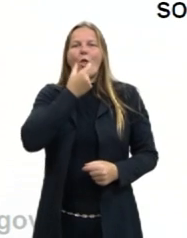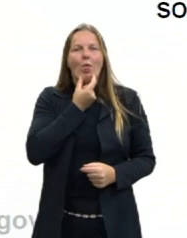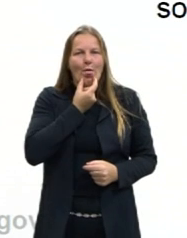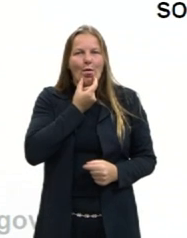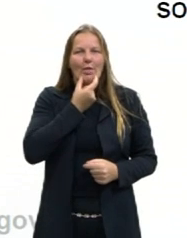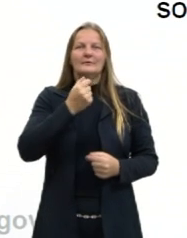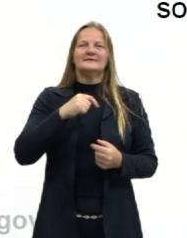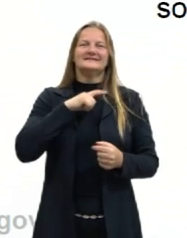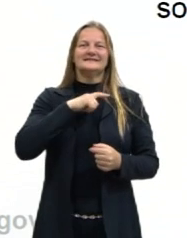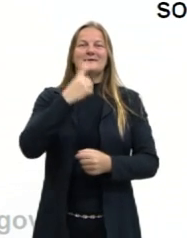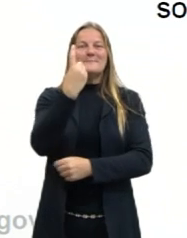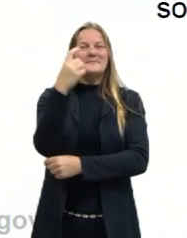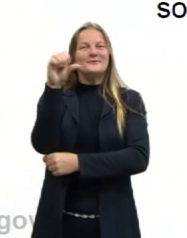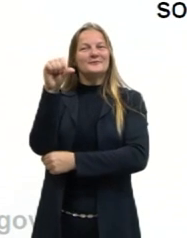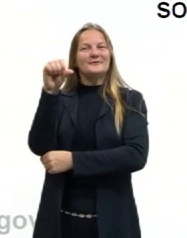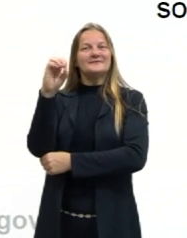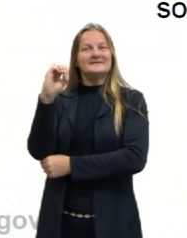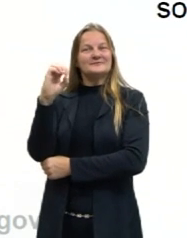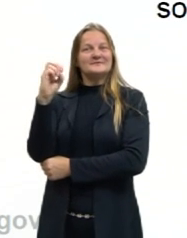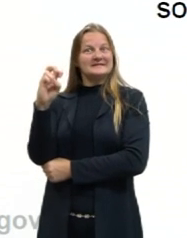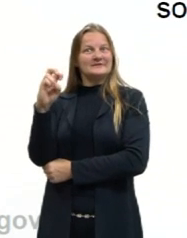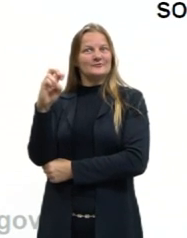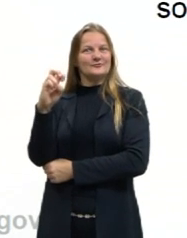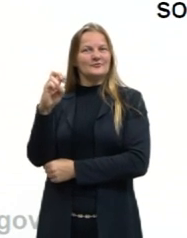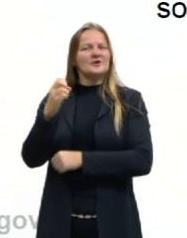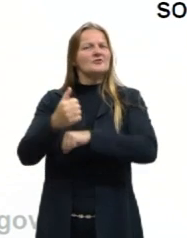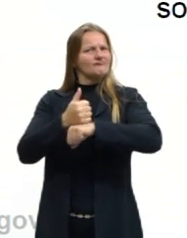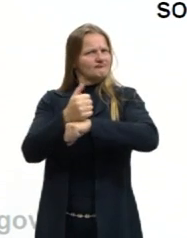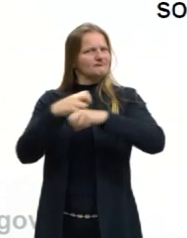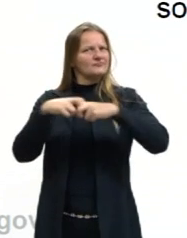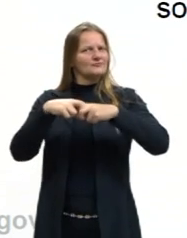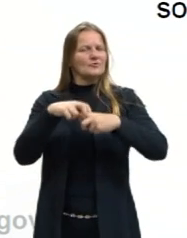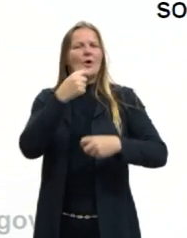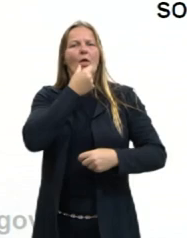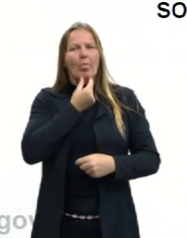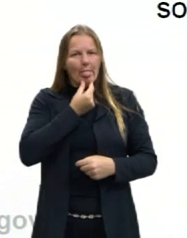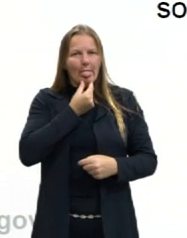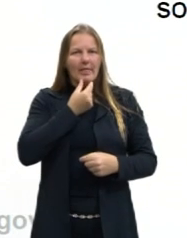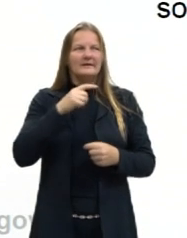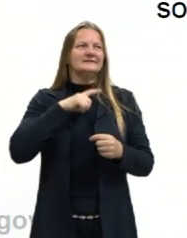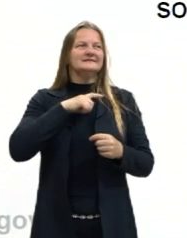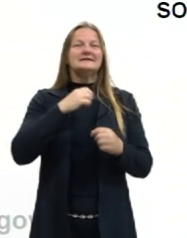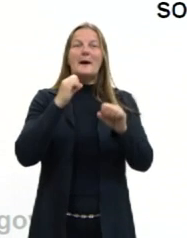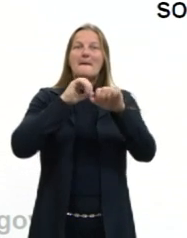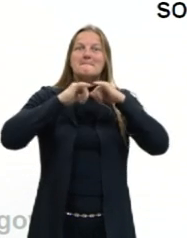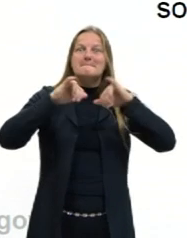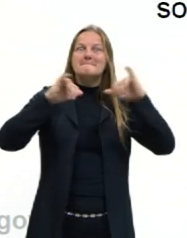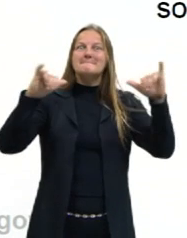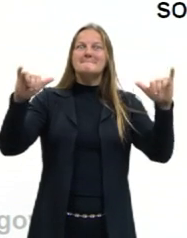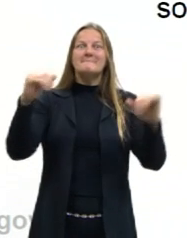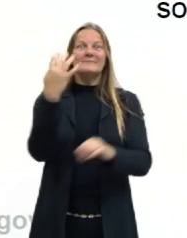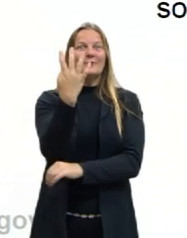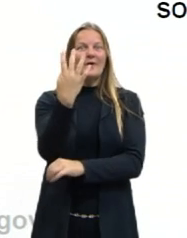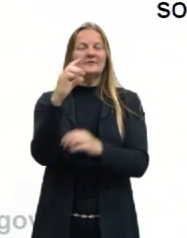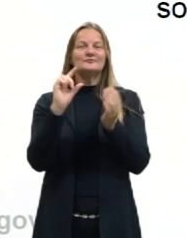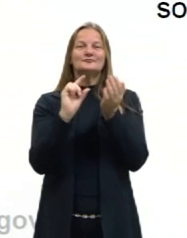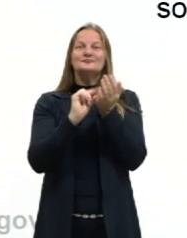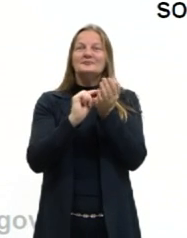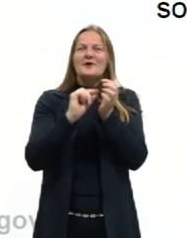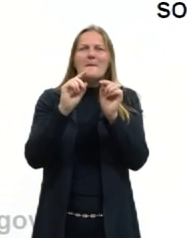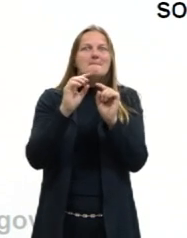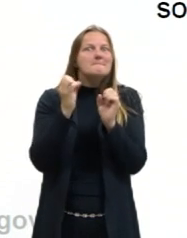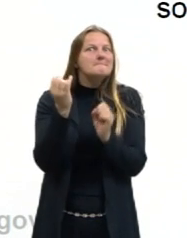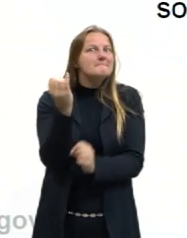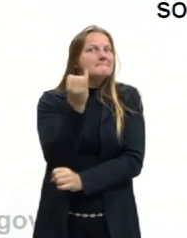Foi em 1905 que o físico Albert Einstein publicou quatro artigos de grande impacto, incluindo